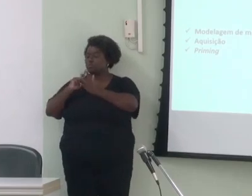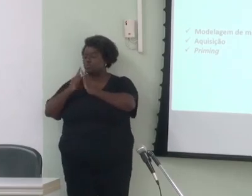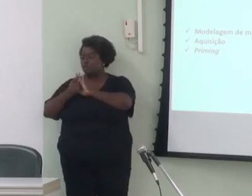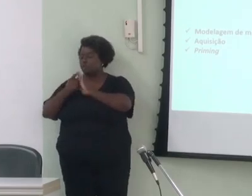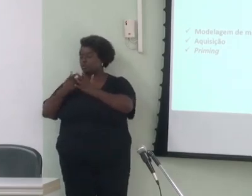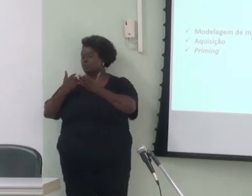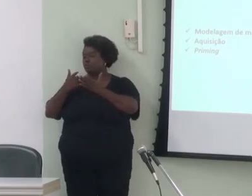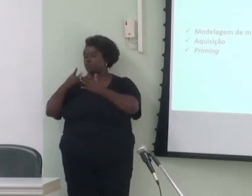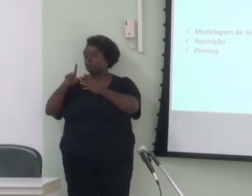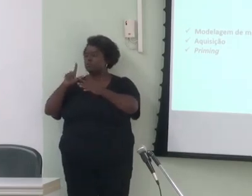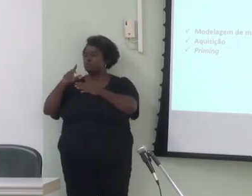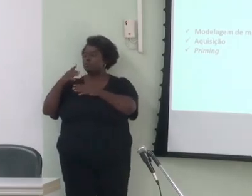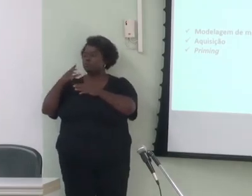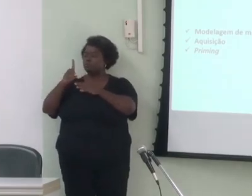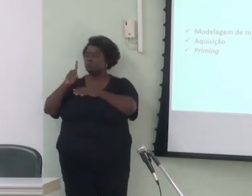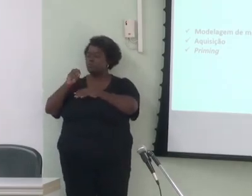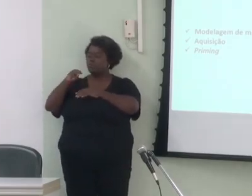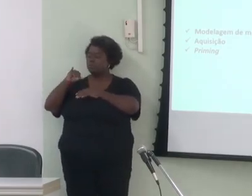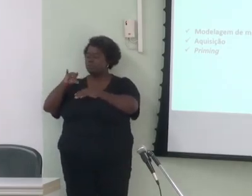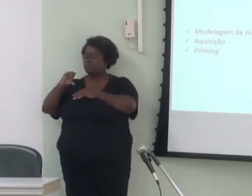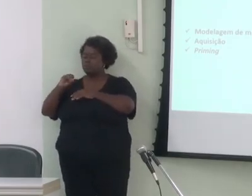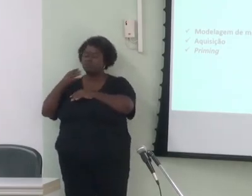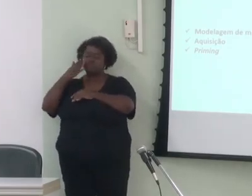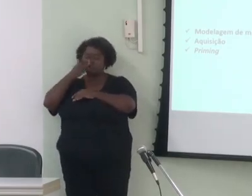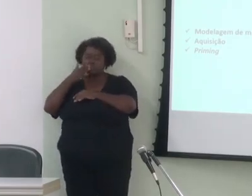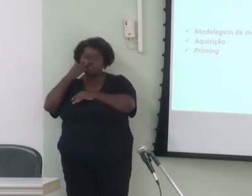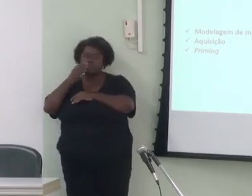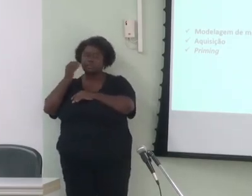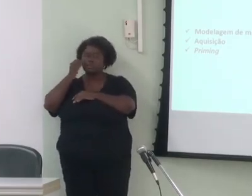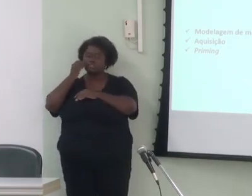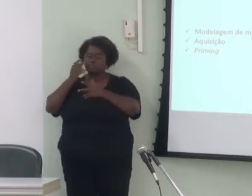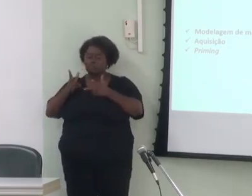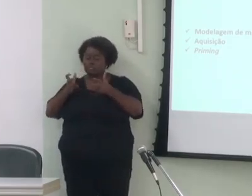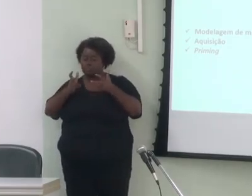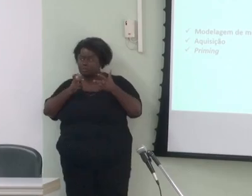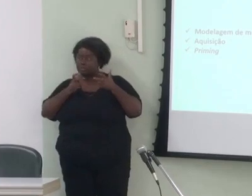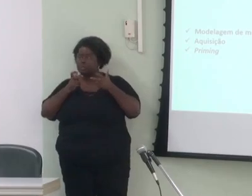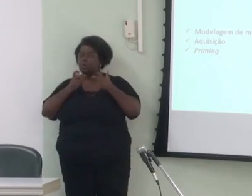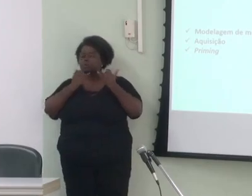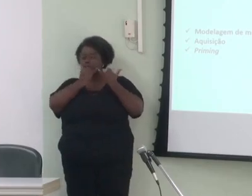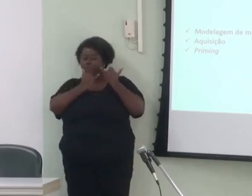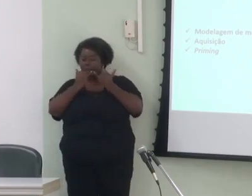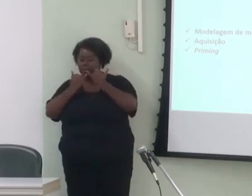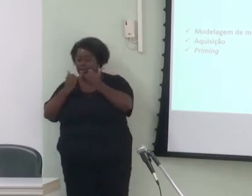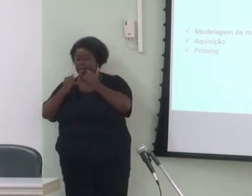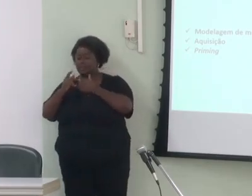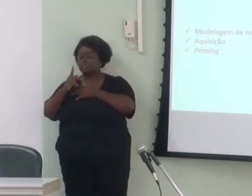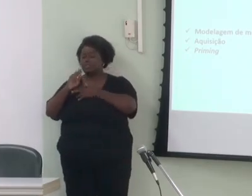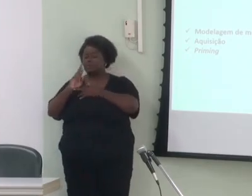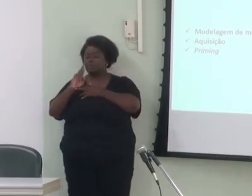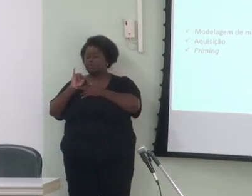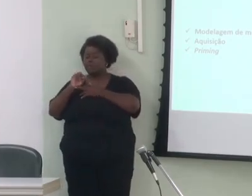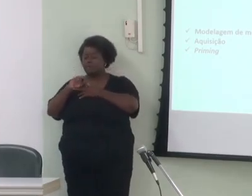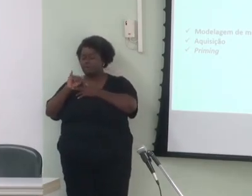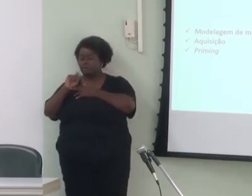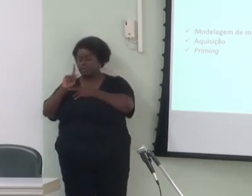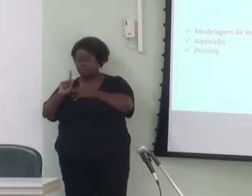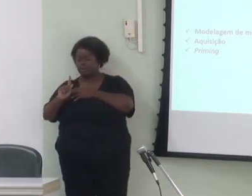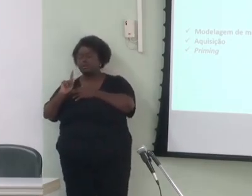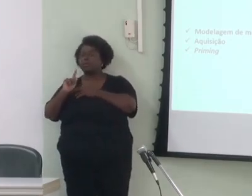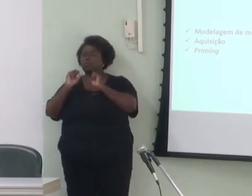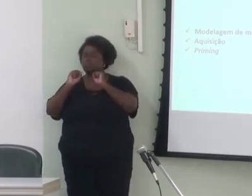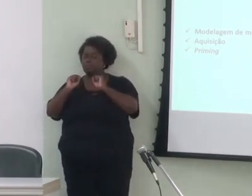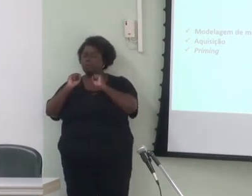domínio discursivo teste de percepção de similaridade e priming podem e devem ser incorporados para verificação da